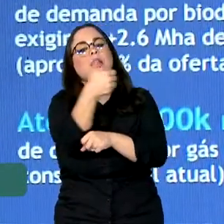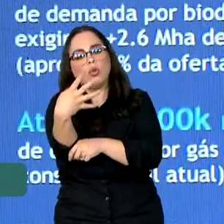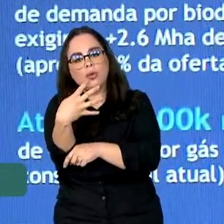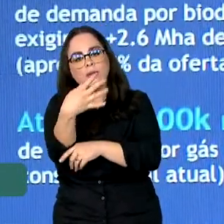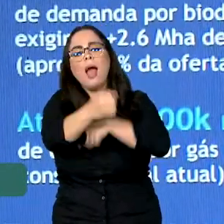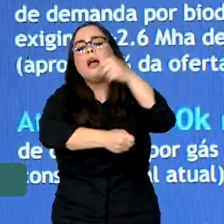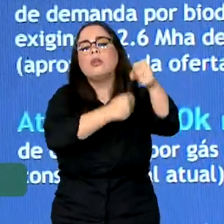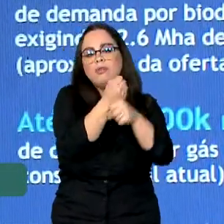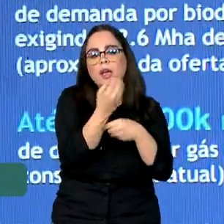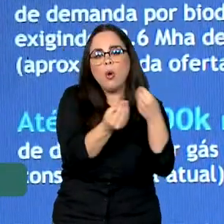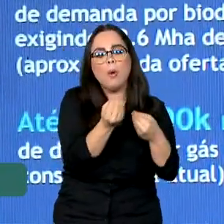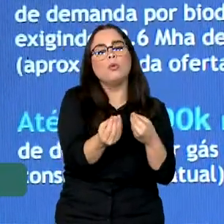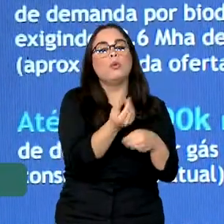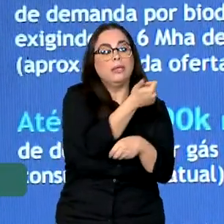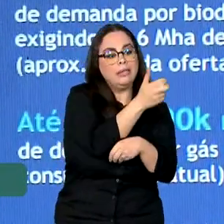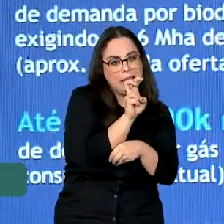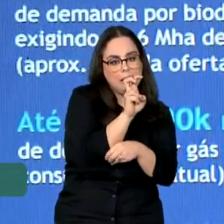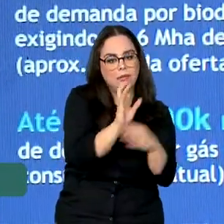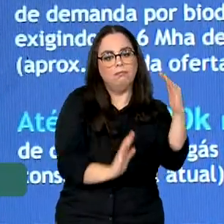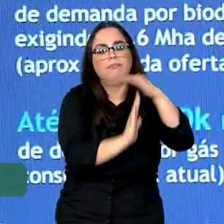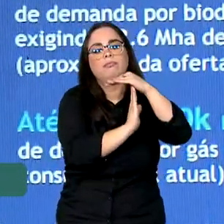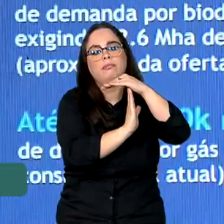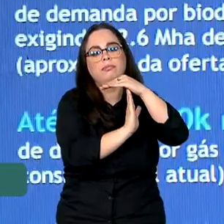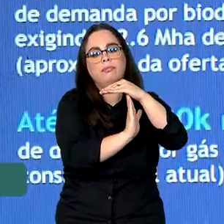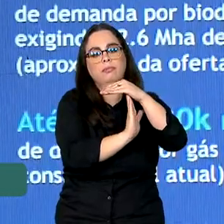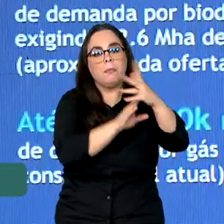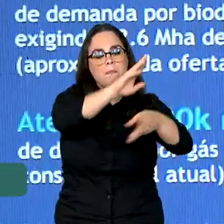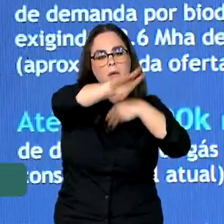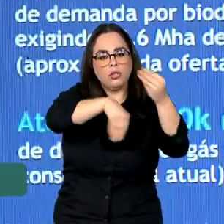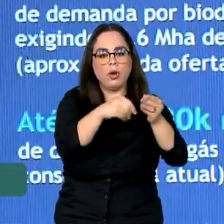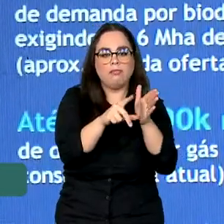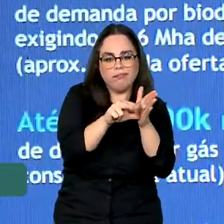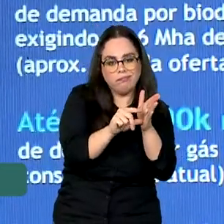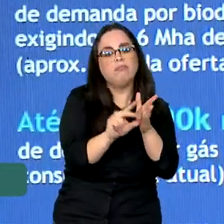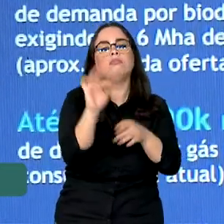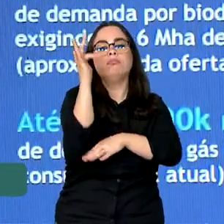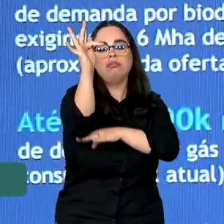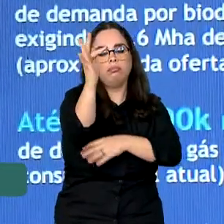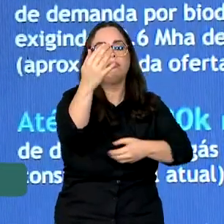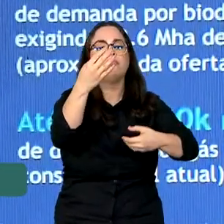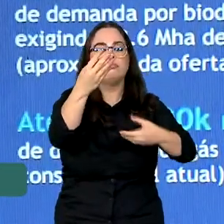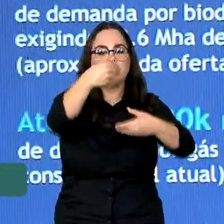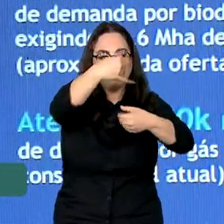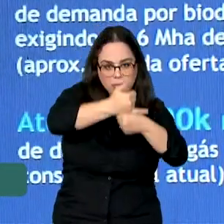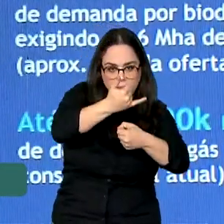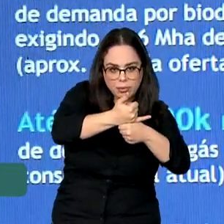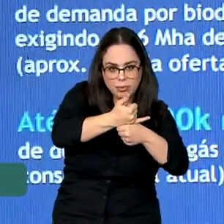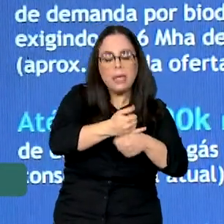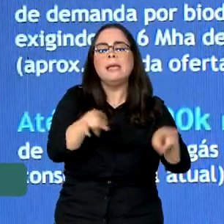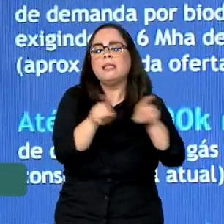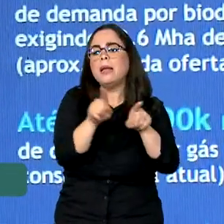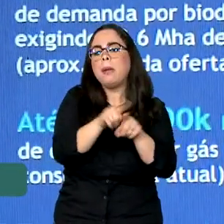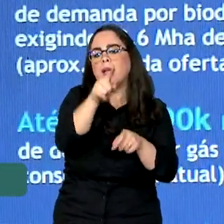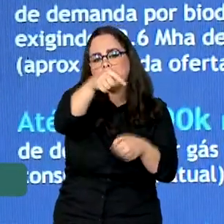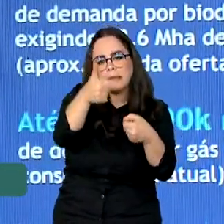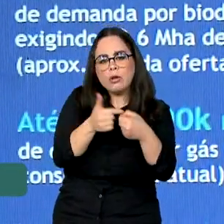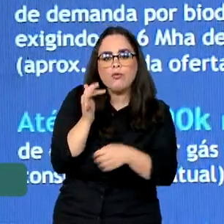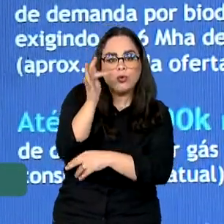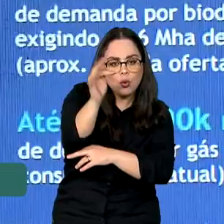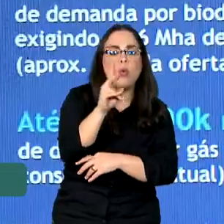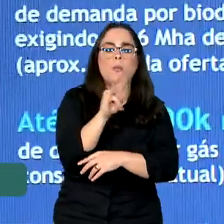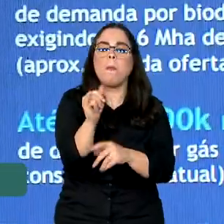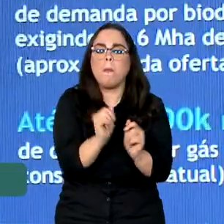o bio no diesel. E o combustível do futuro ainda prevê uma elevação maior.